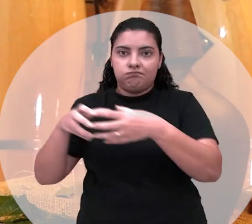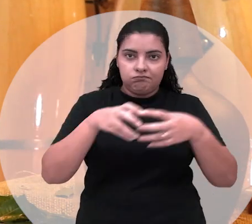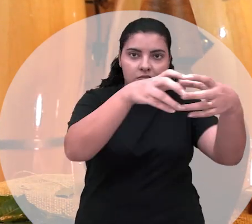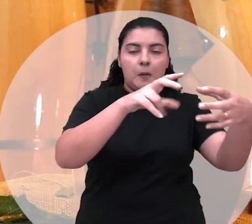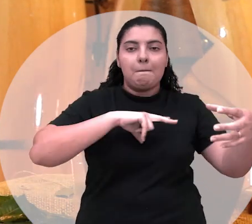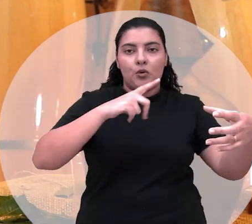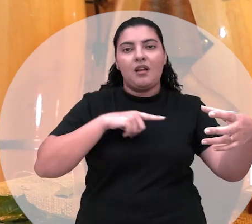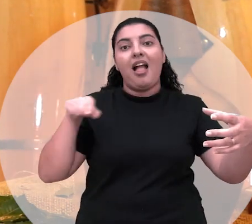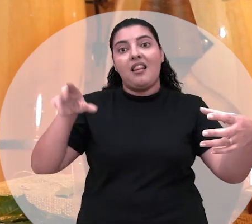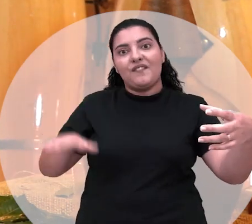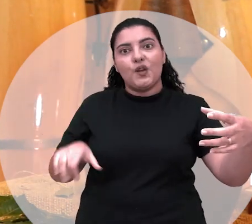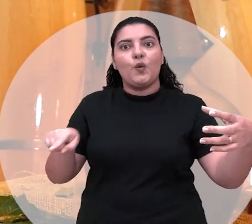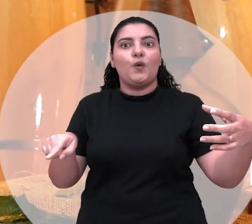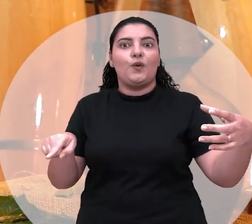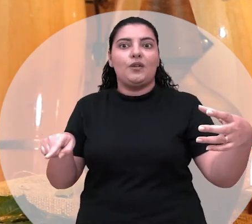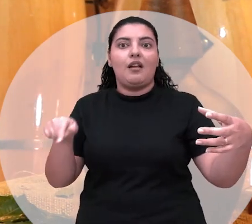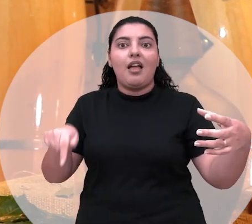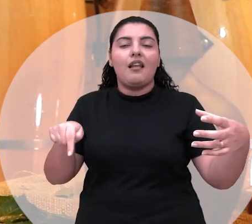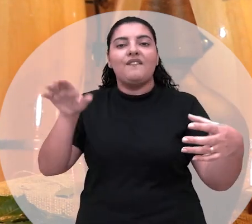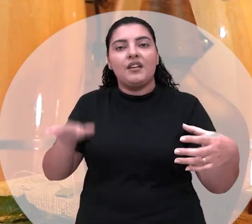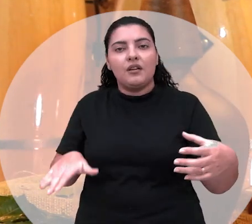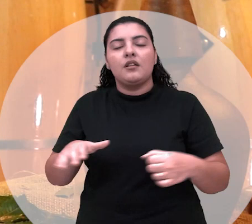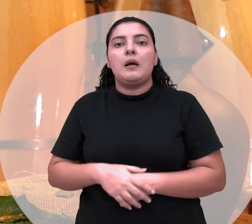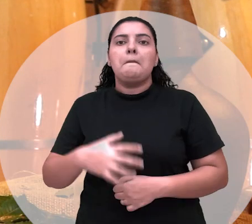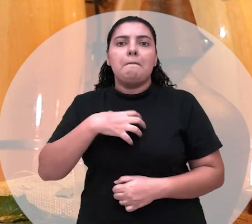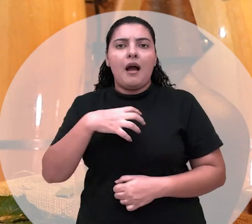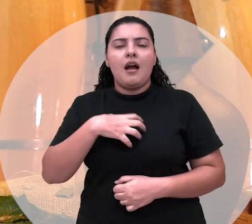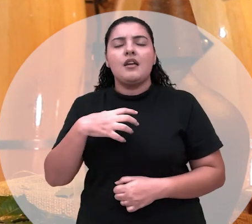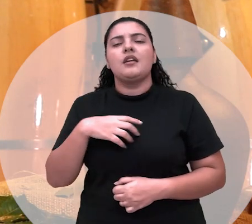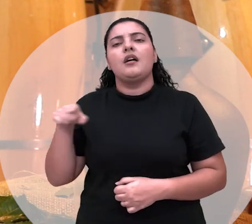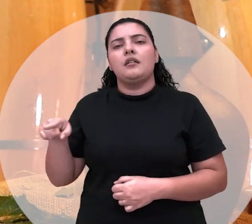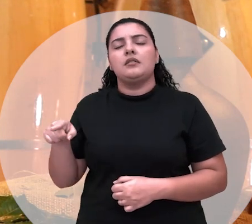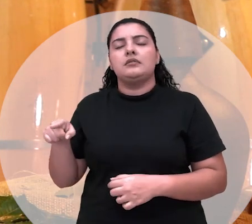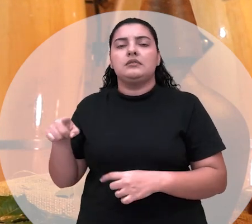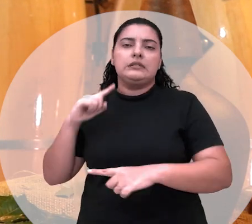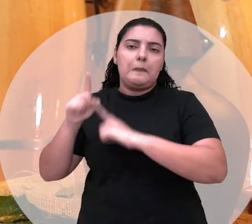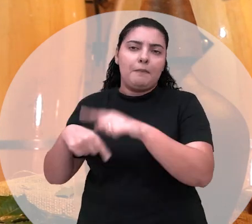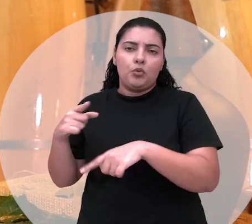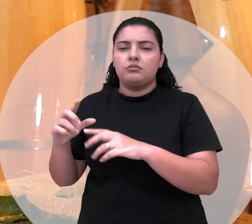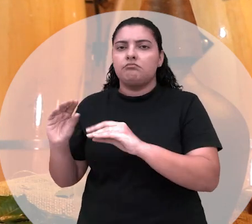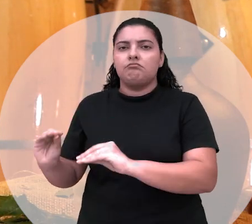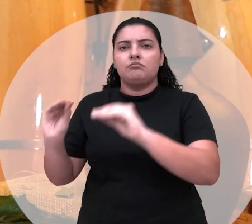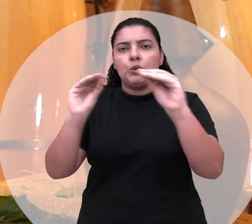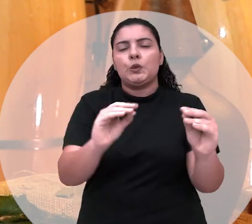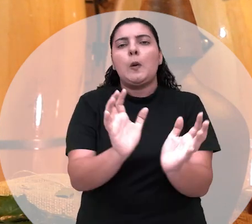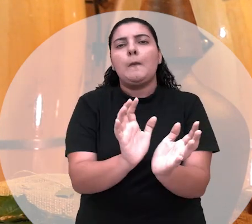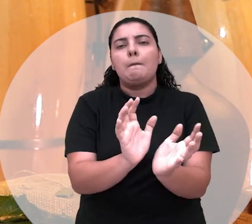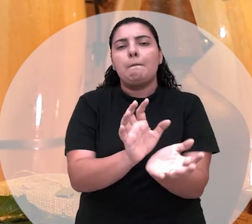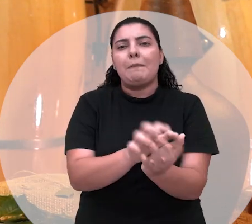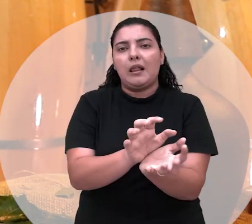Portugal ela ficou e ela ficou na Bahia e da Bahia ela foi pra Pernambuco